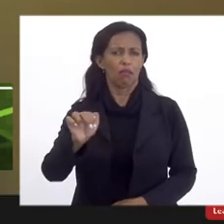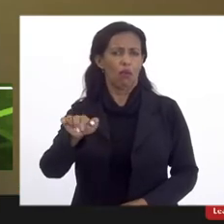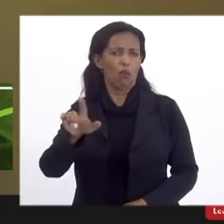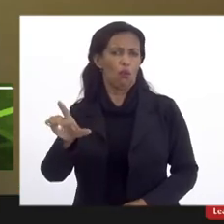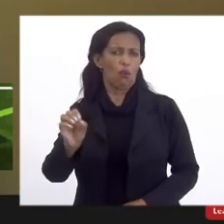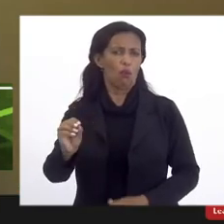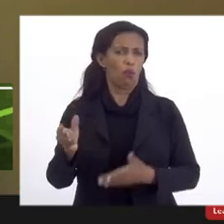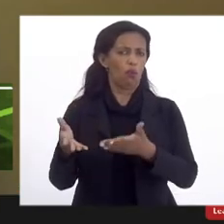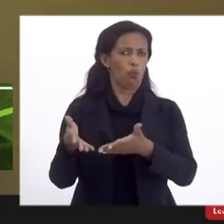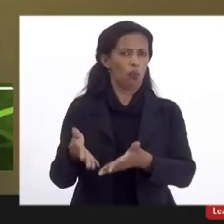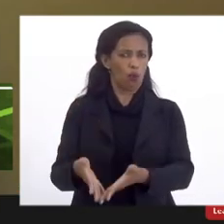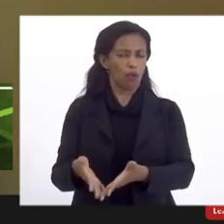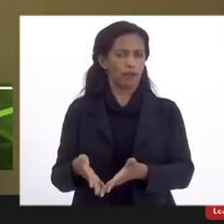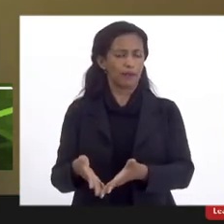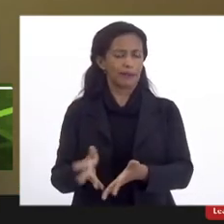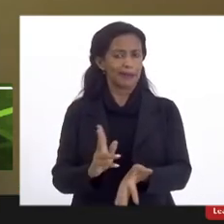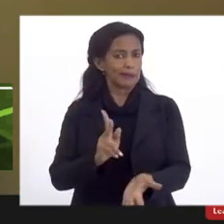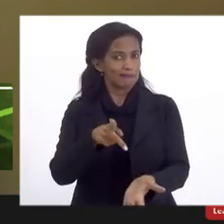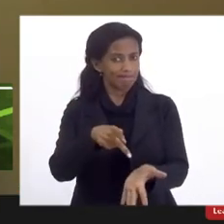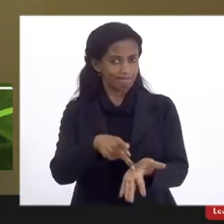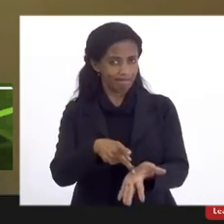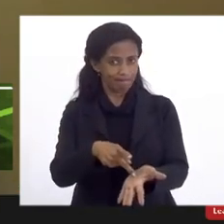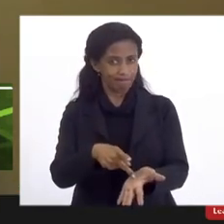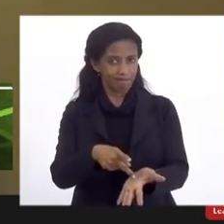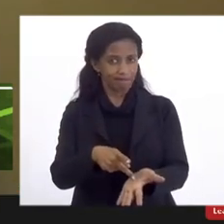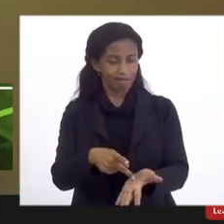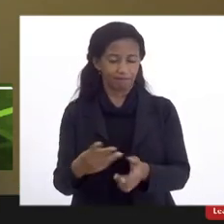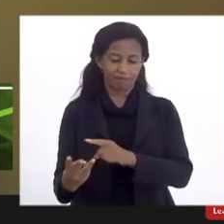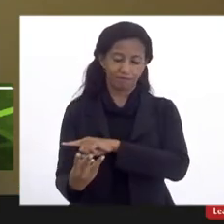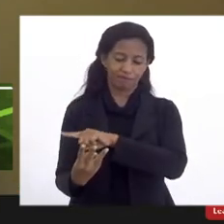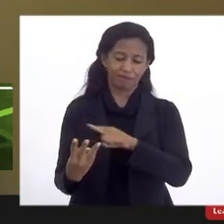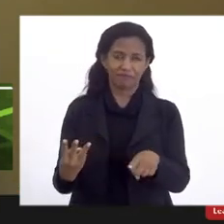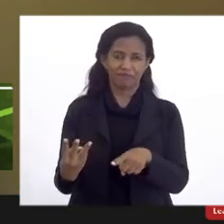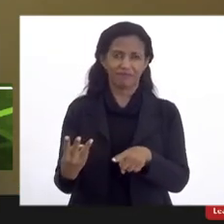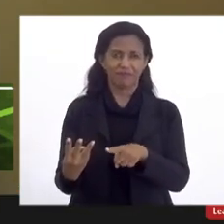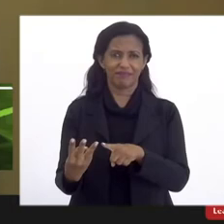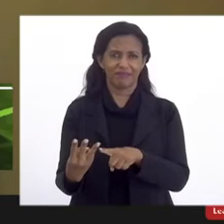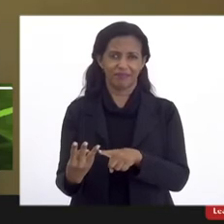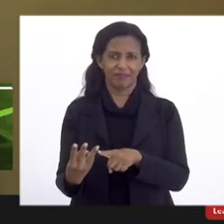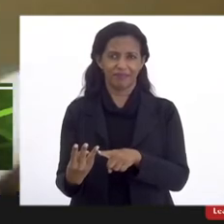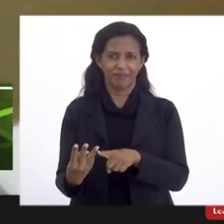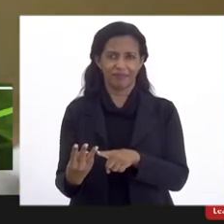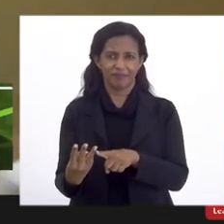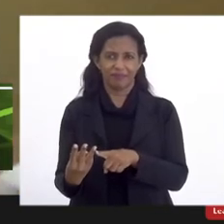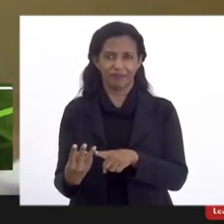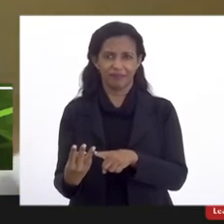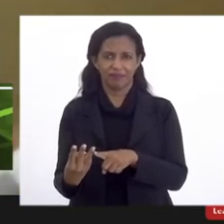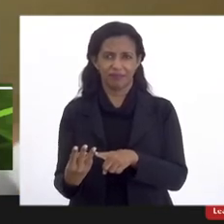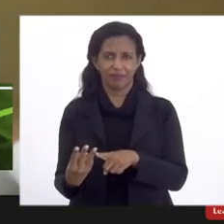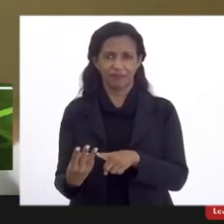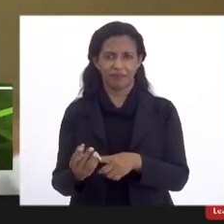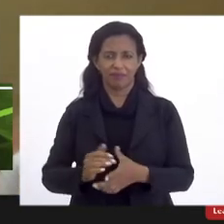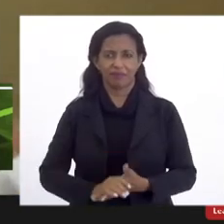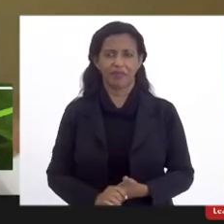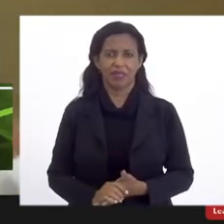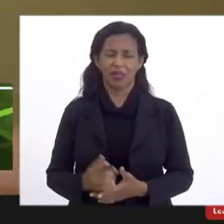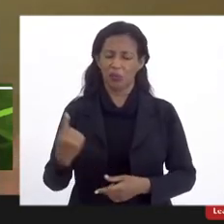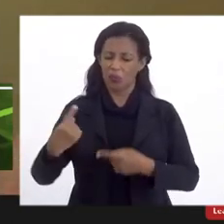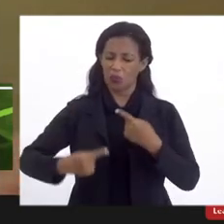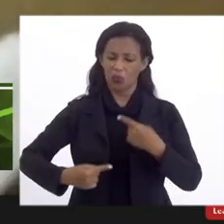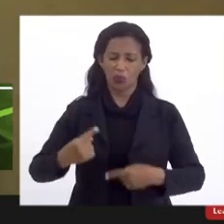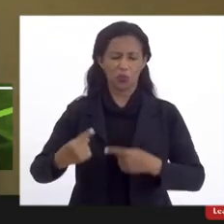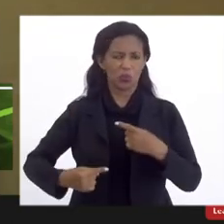Quero ser sincero, três jogadas políticas